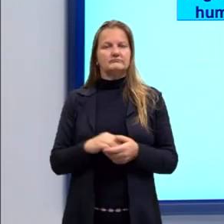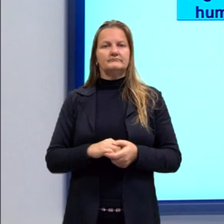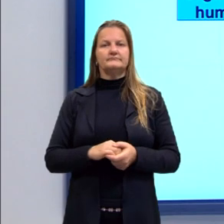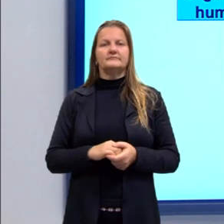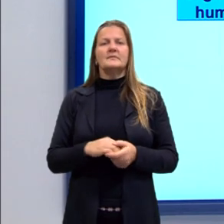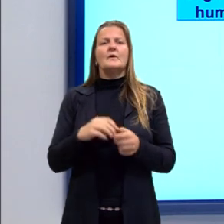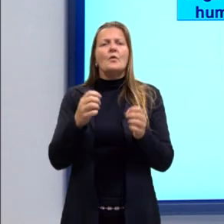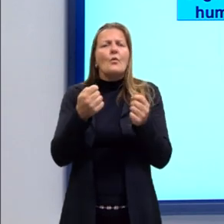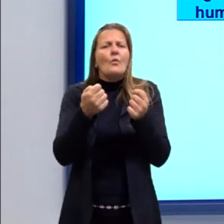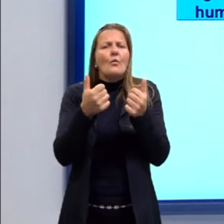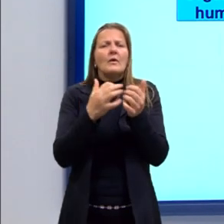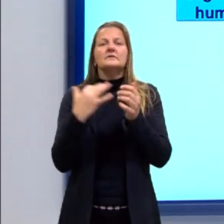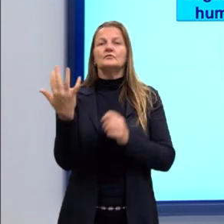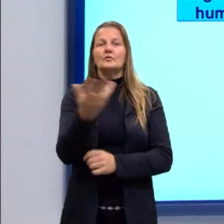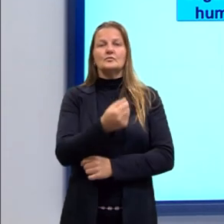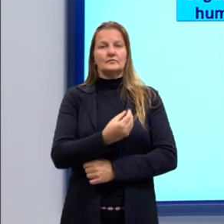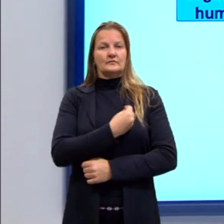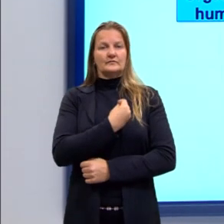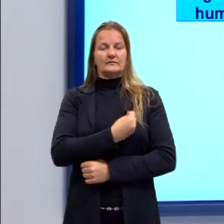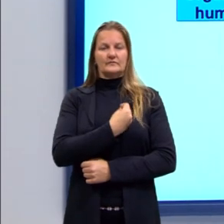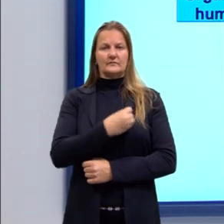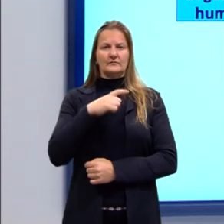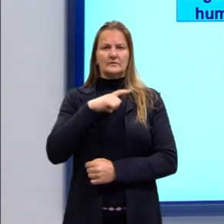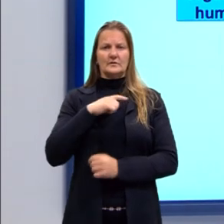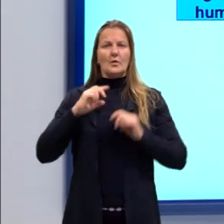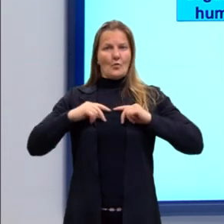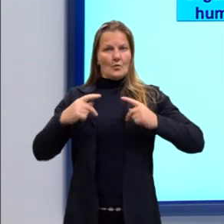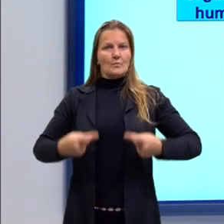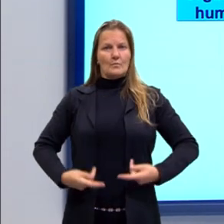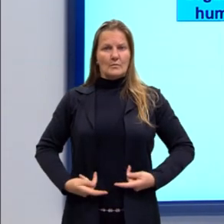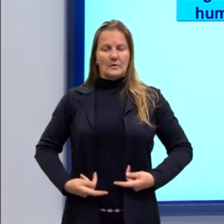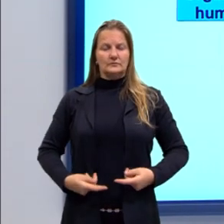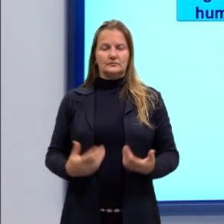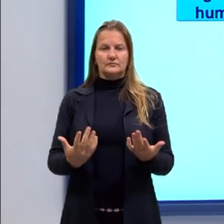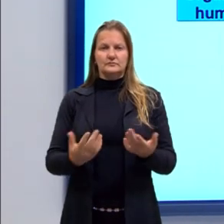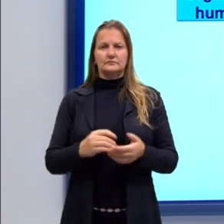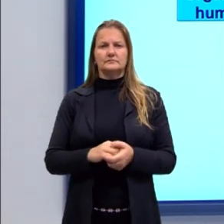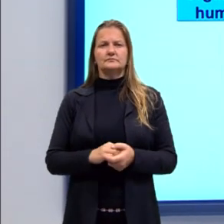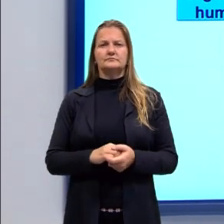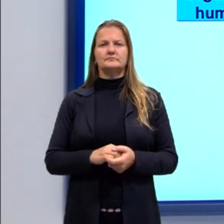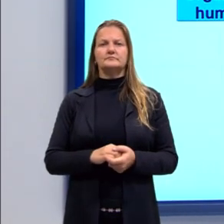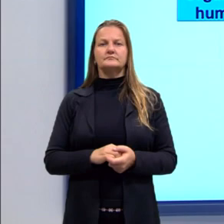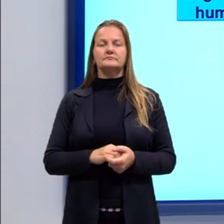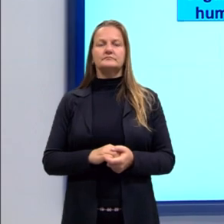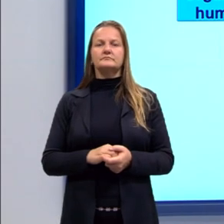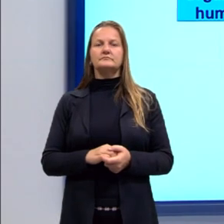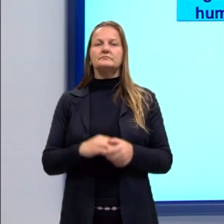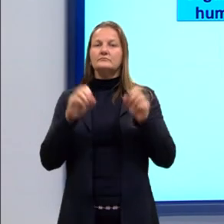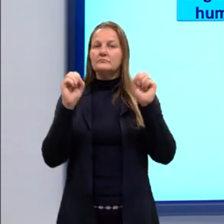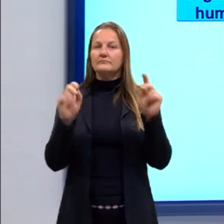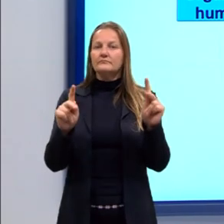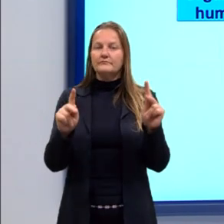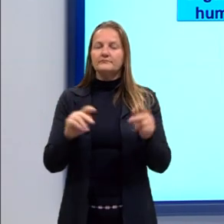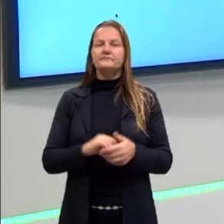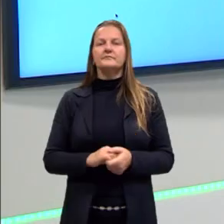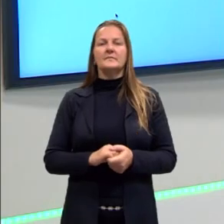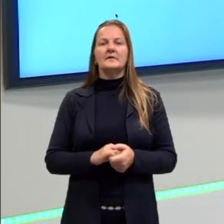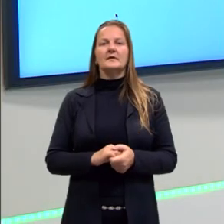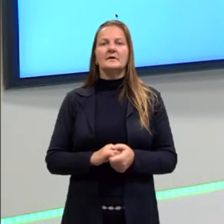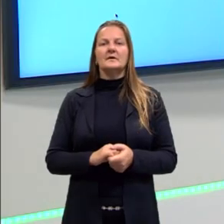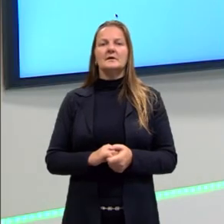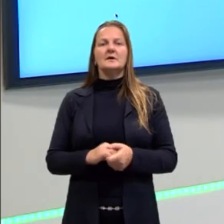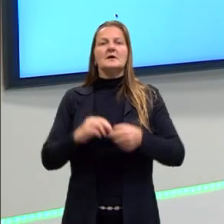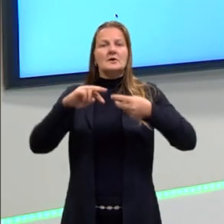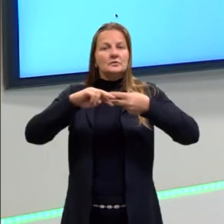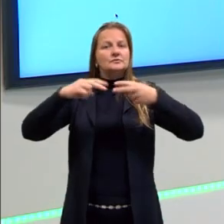Na maior parte dos seres vivos, então, nos humanos em questão, nos seres humanos. Certo? Então, na